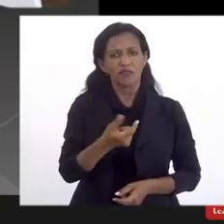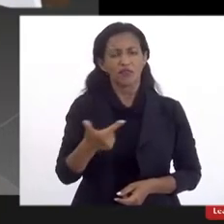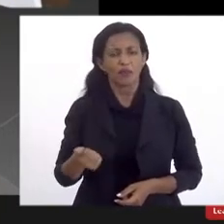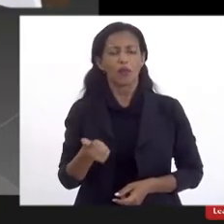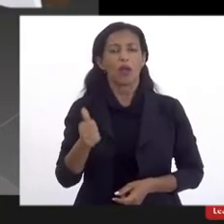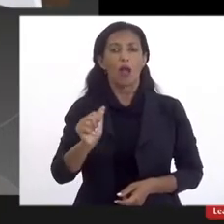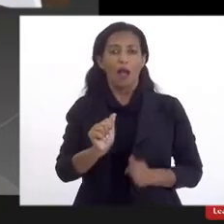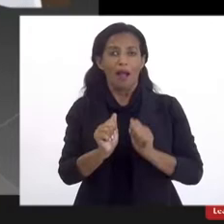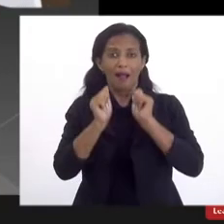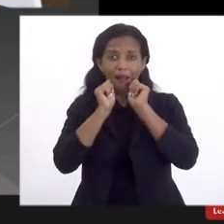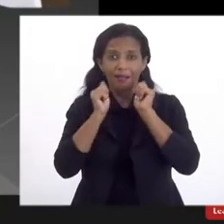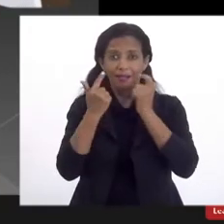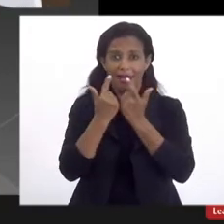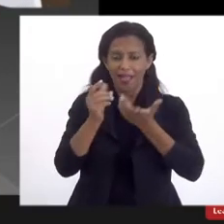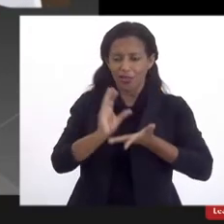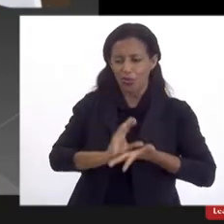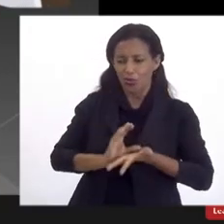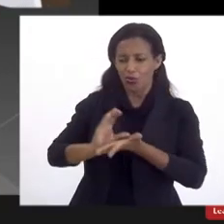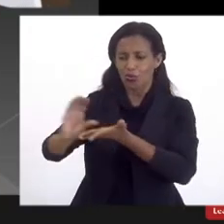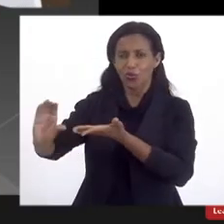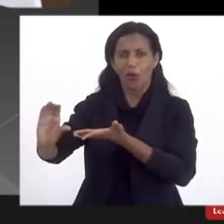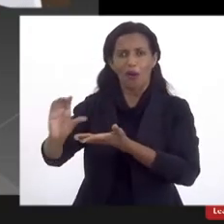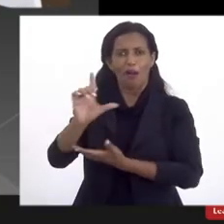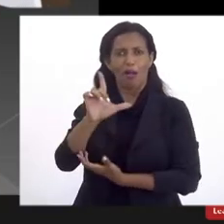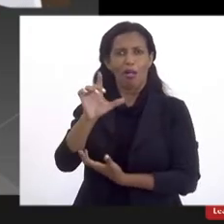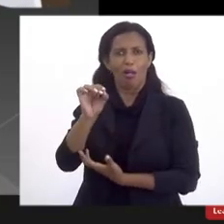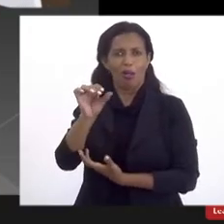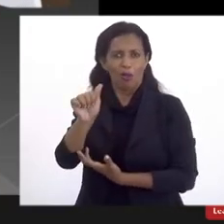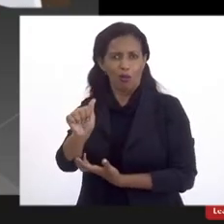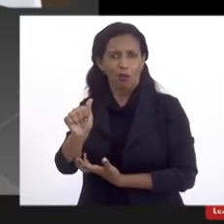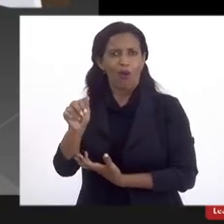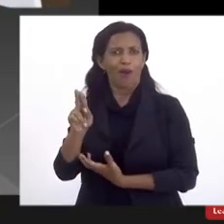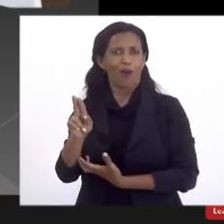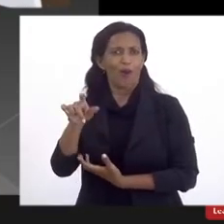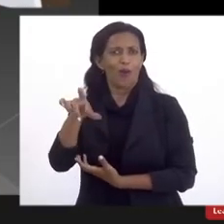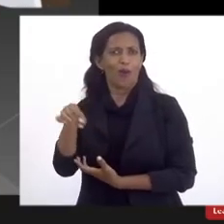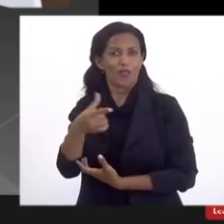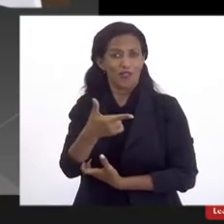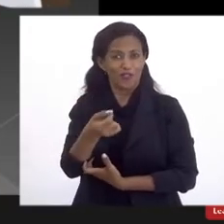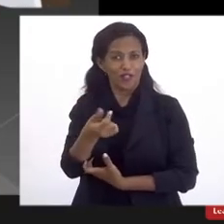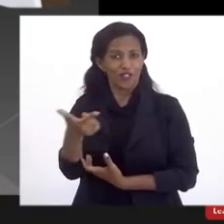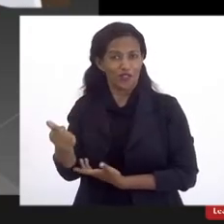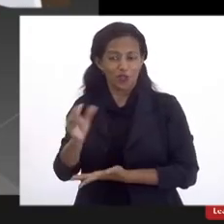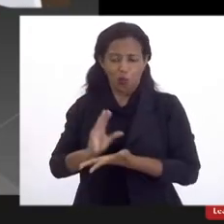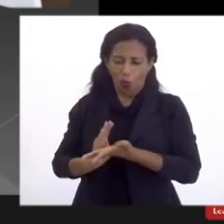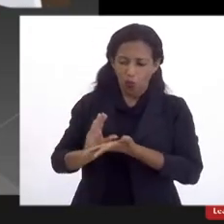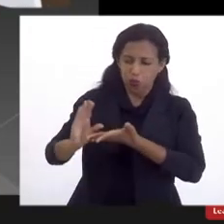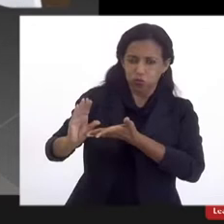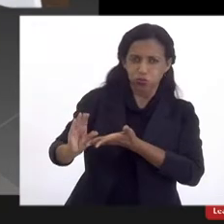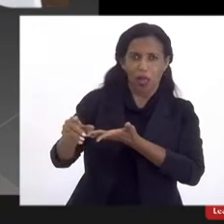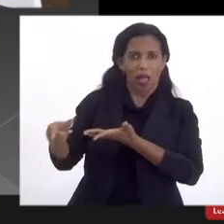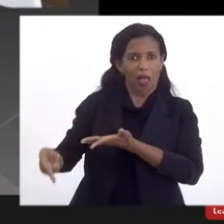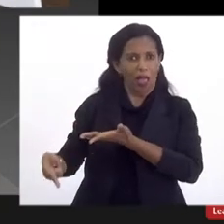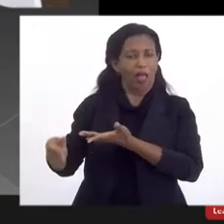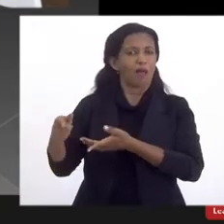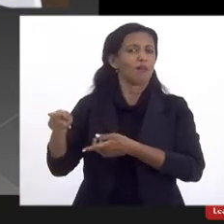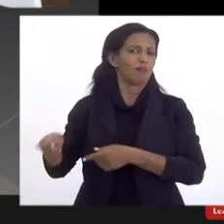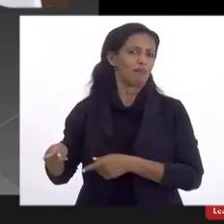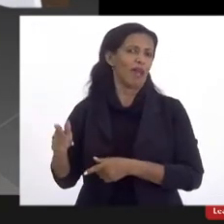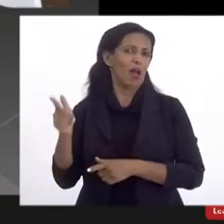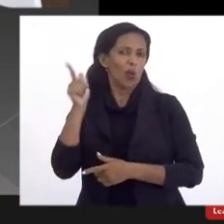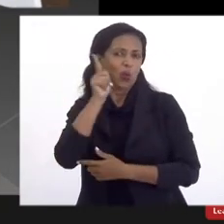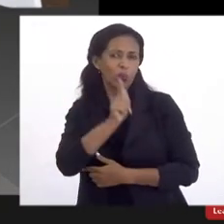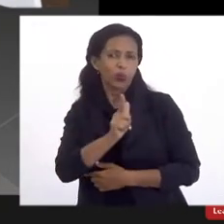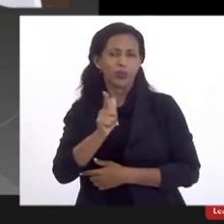aporte financeiro, na LOA, o ESO, né, 2021, para o financiamento, né,